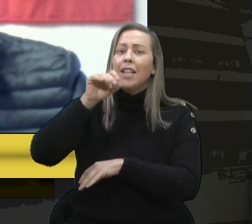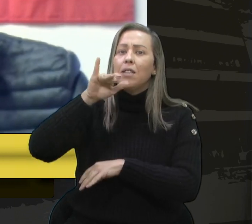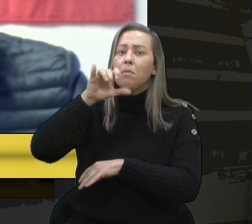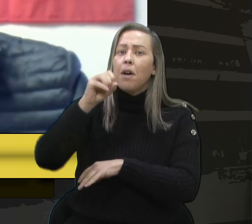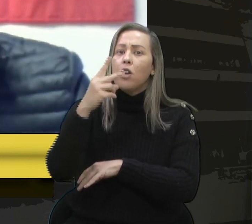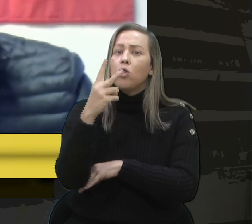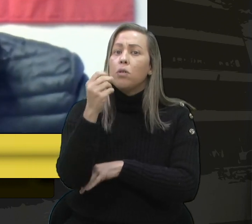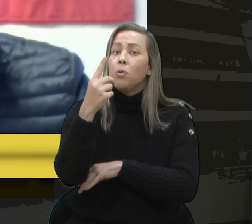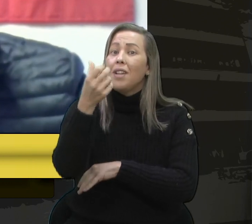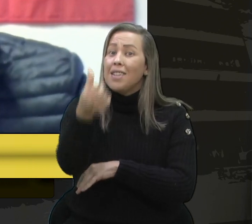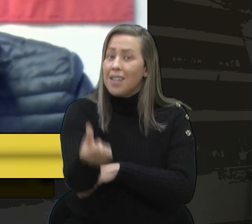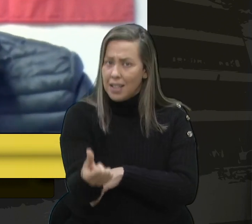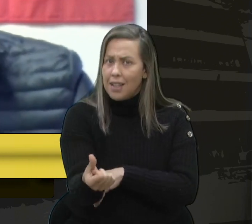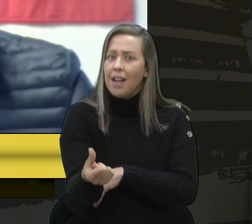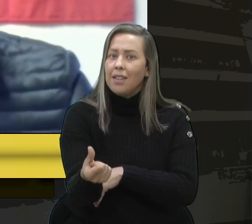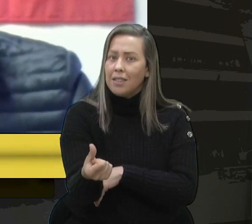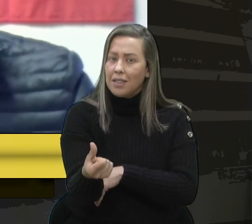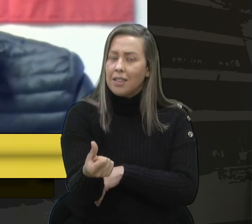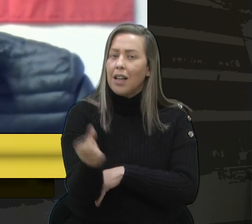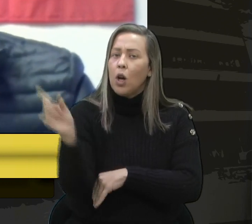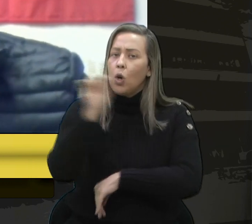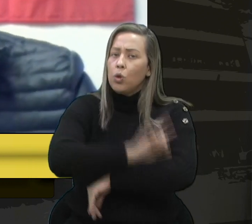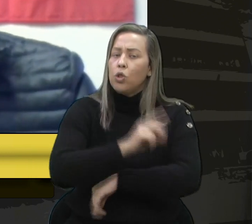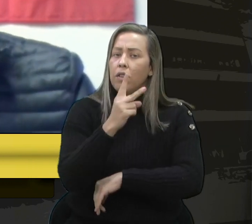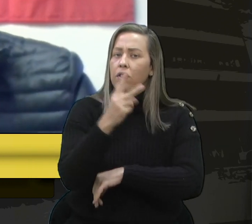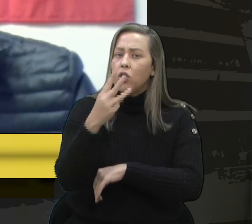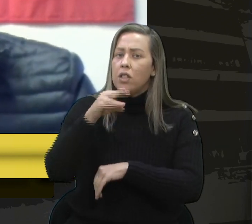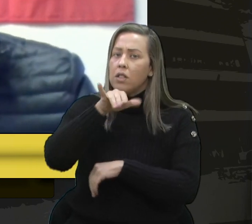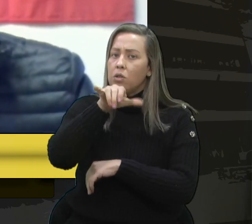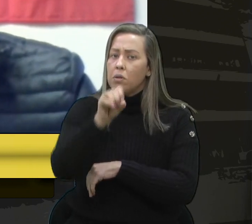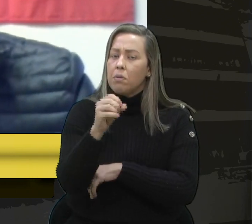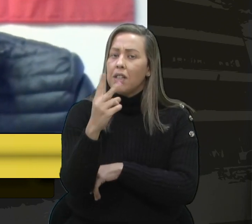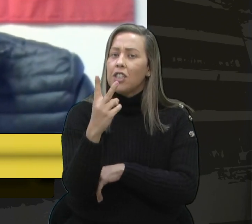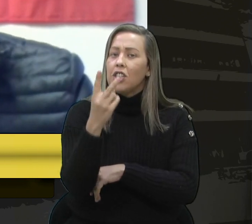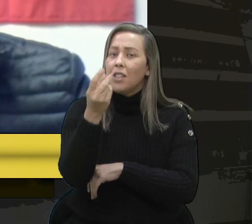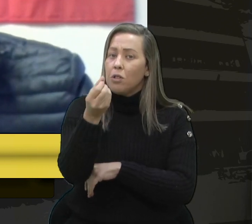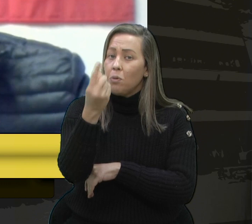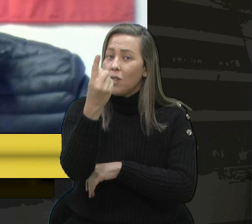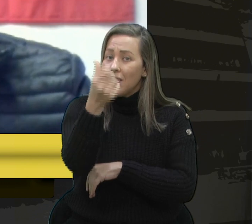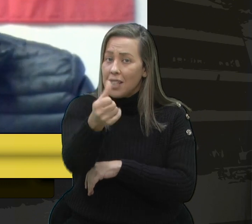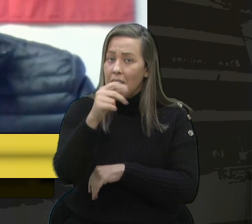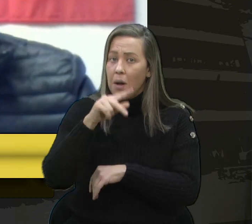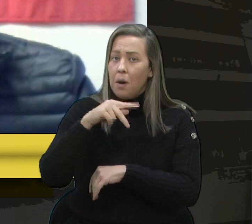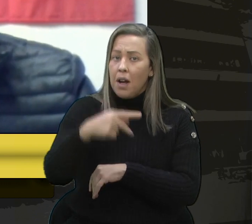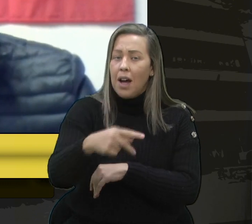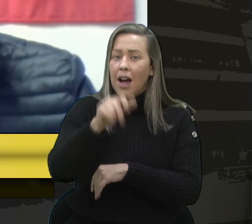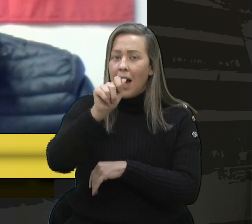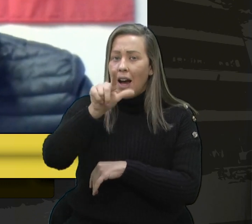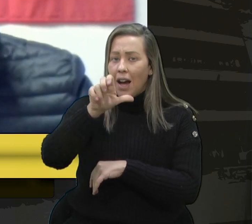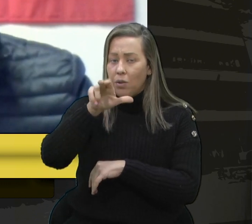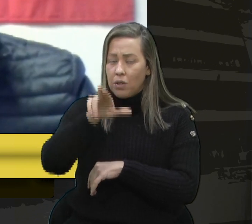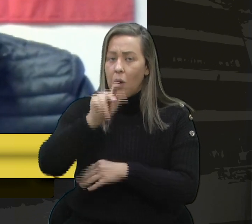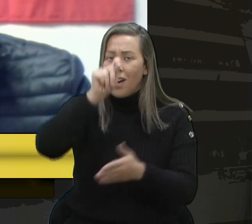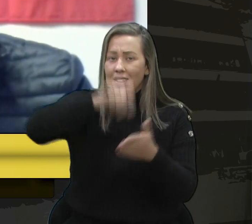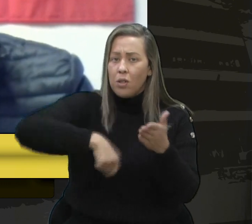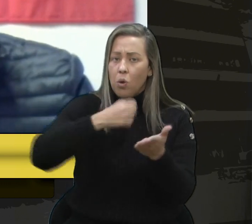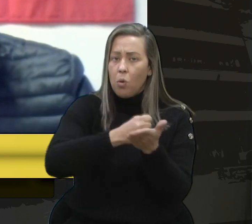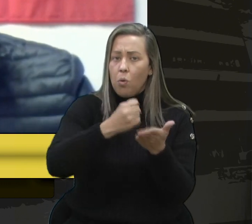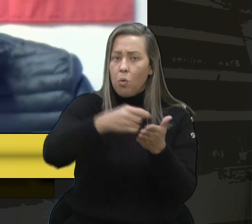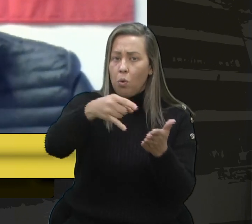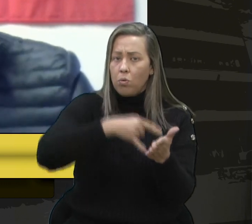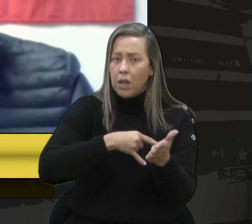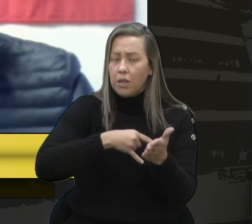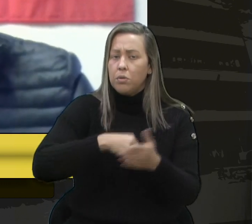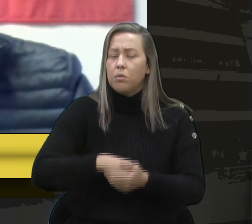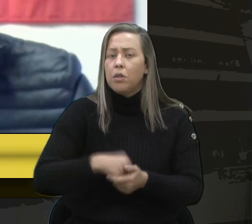2016. No dia 23 de maio de 2016, o então prefeito Alceu Barbosa Velho assinou o contrato de empréstimo.